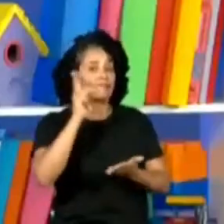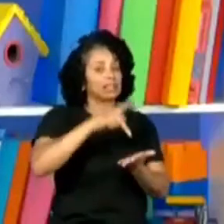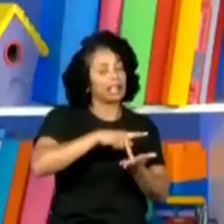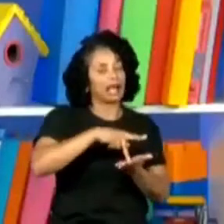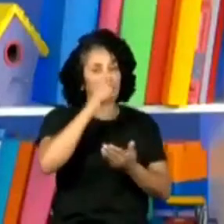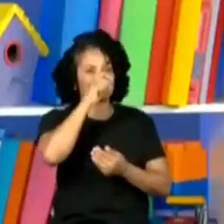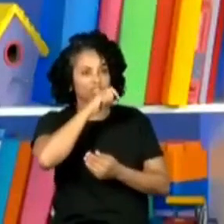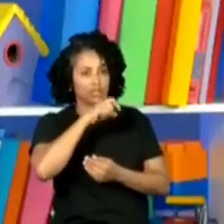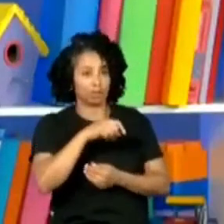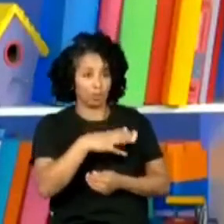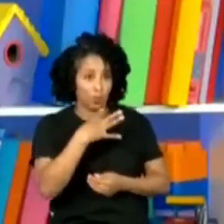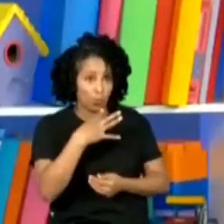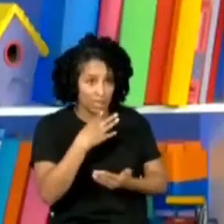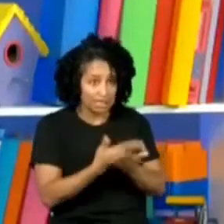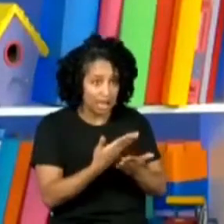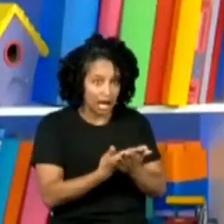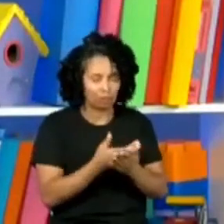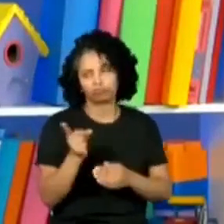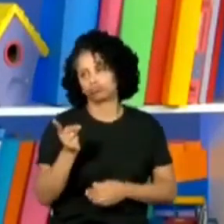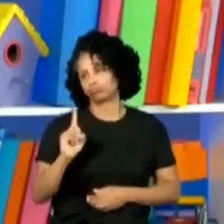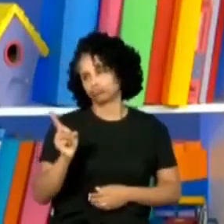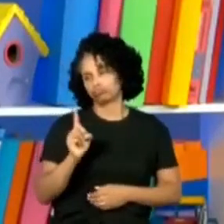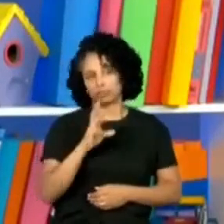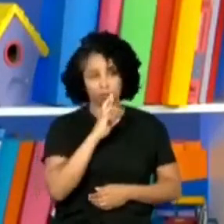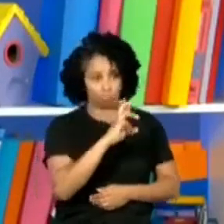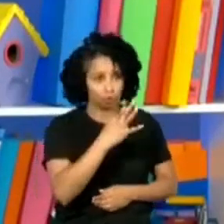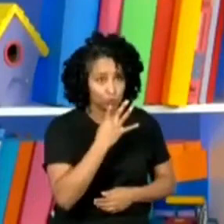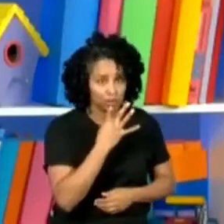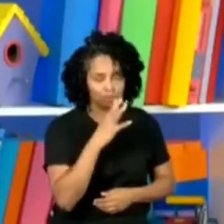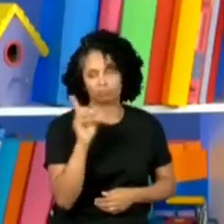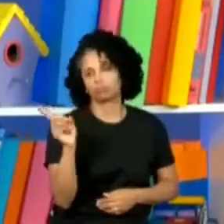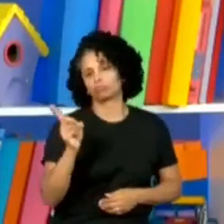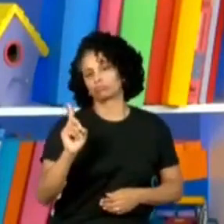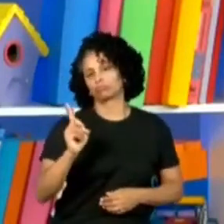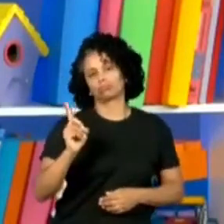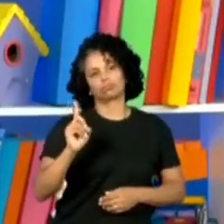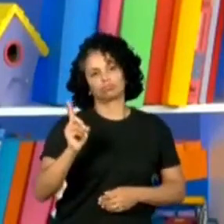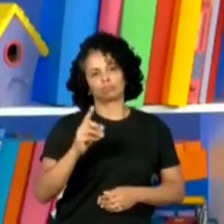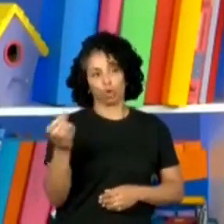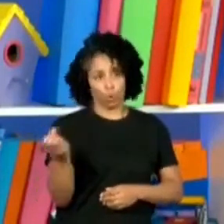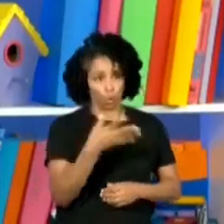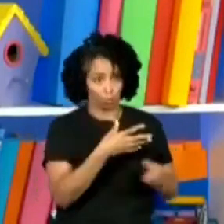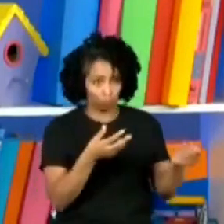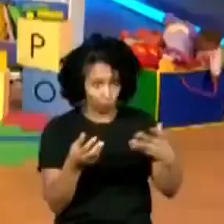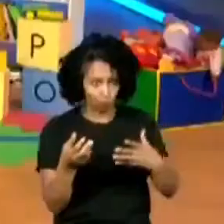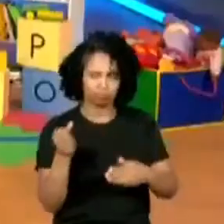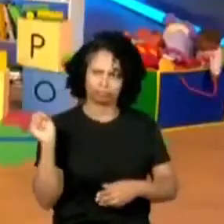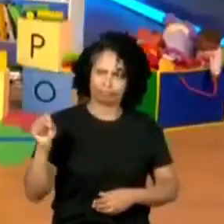a galera. Não. Você sabe as respostas? Não. Vai ser tudo novo, não é?